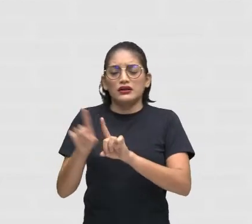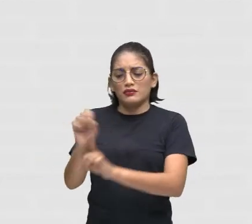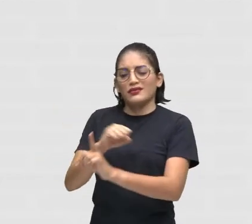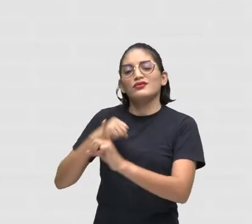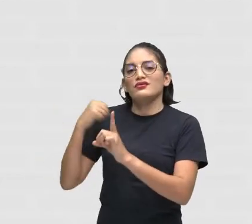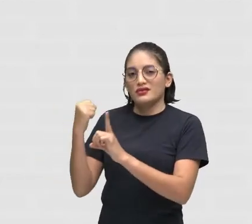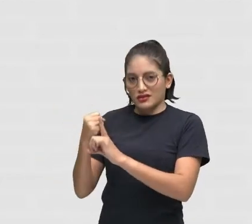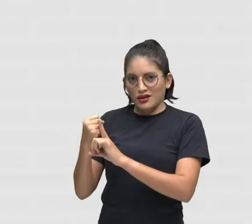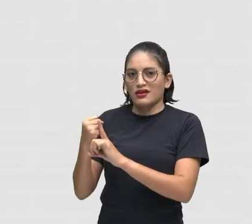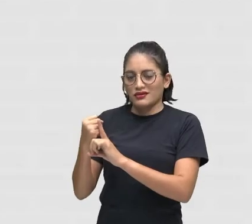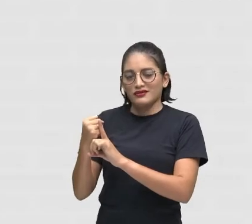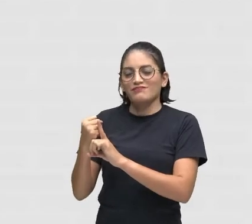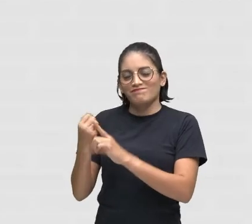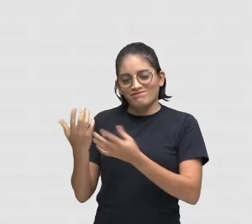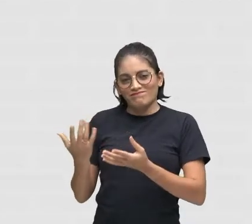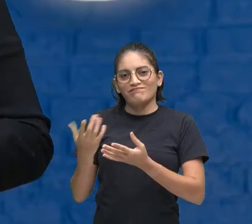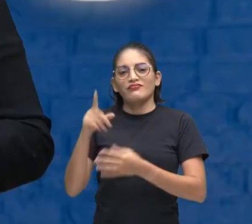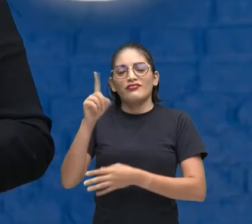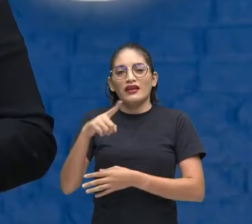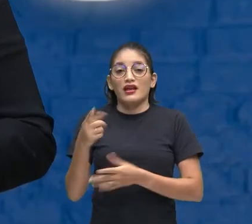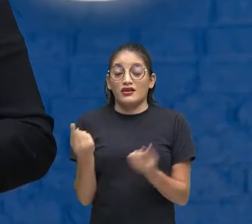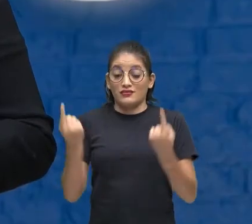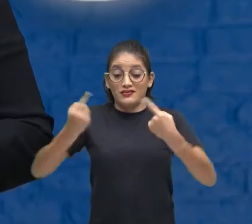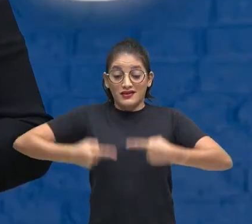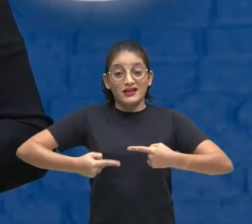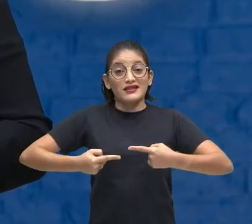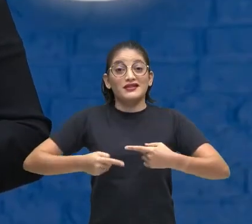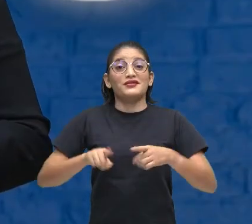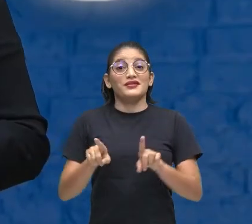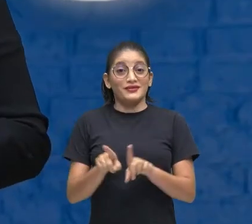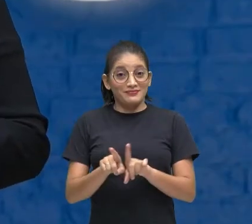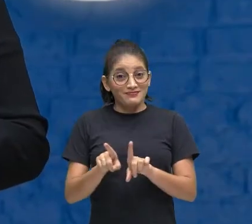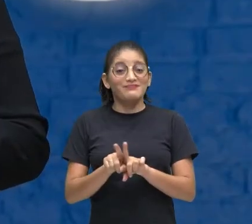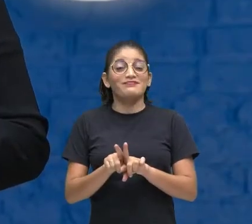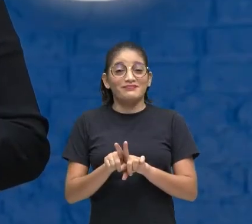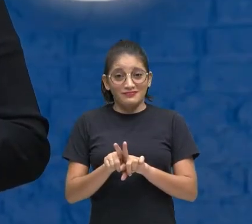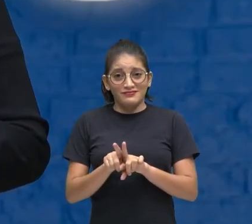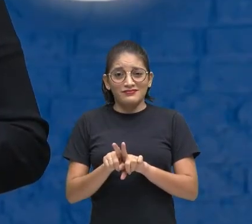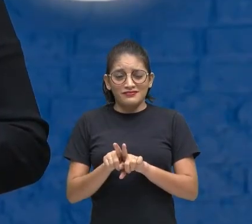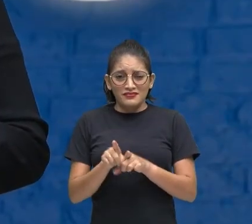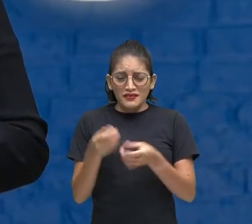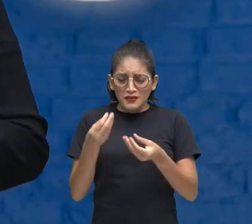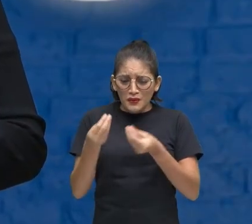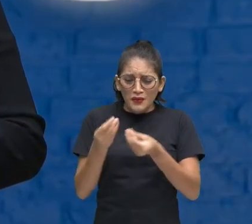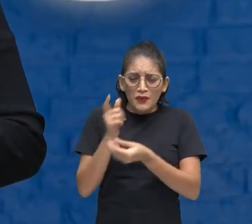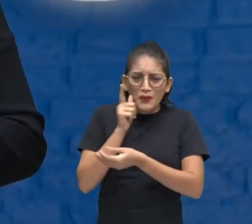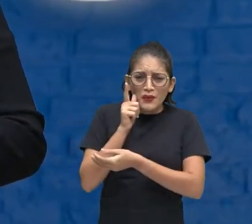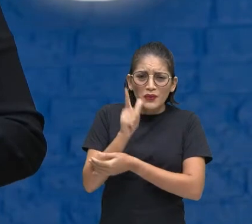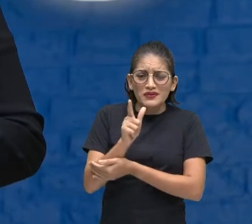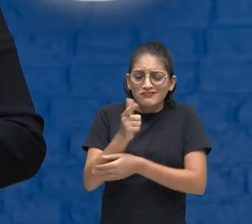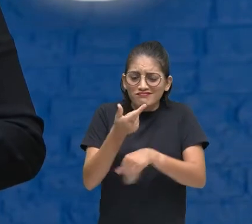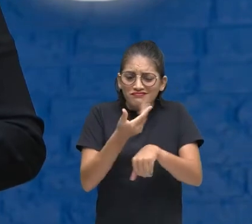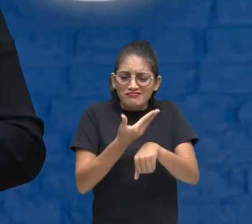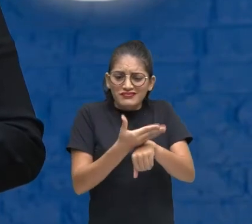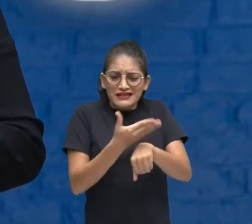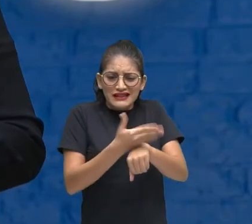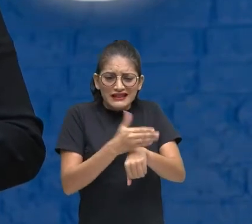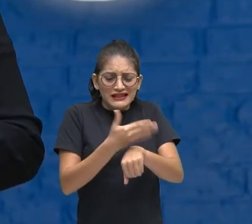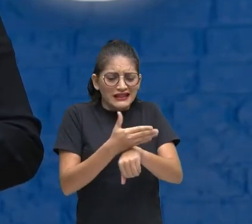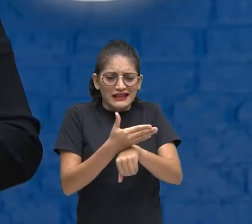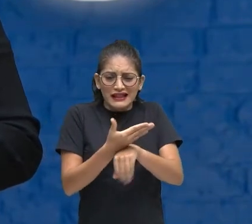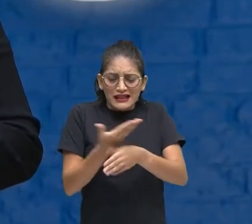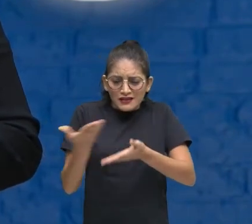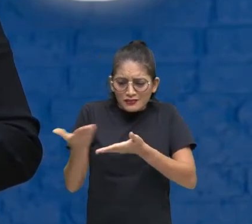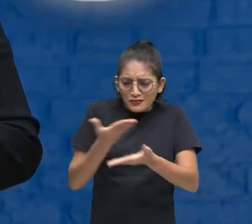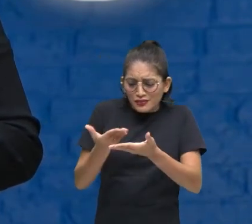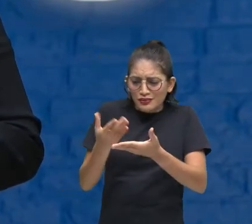Eis aí Um grande desafio Também Né Como que eu consigo Exercitar essa mediação De